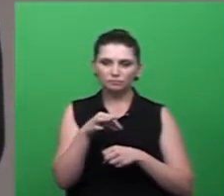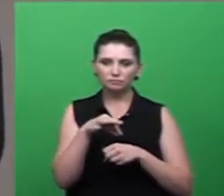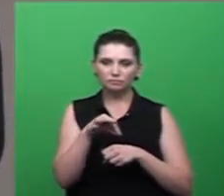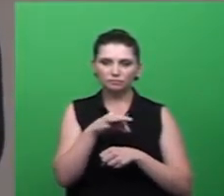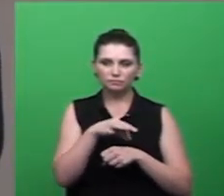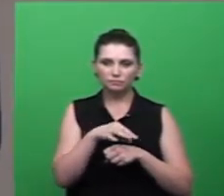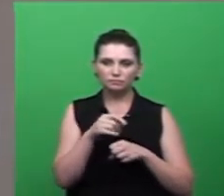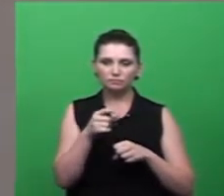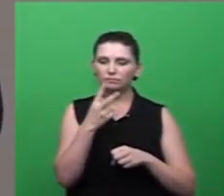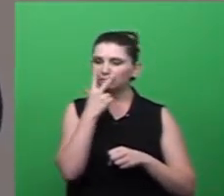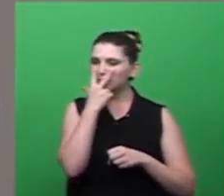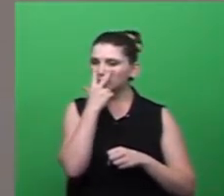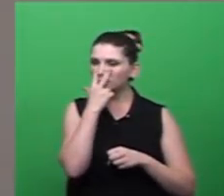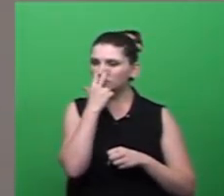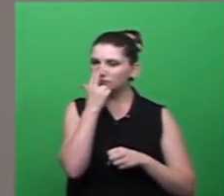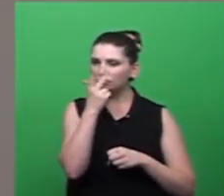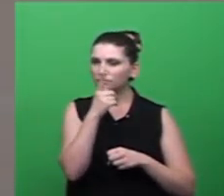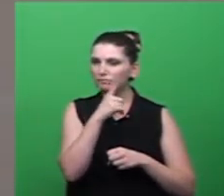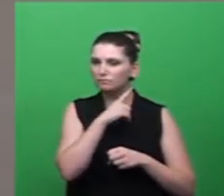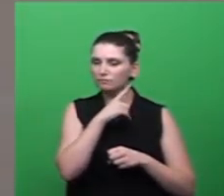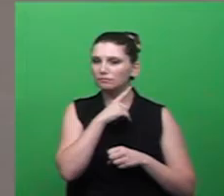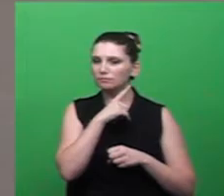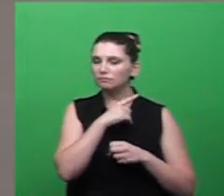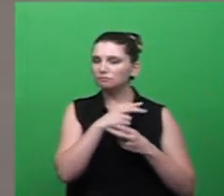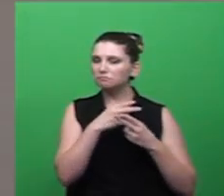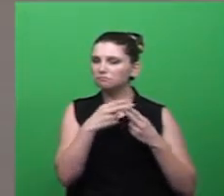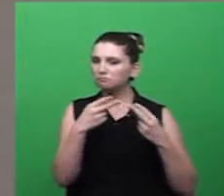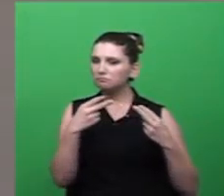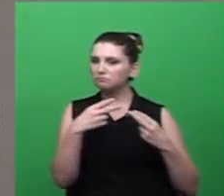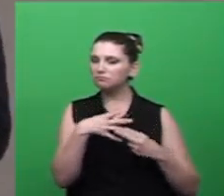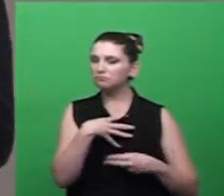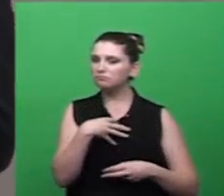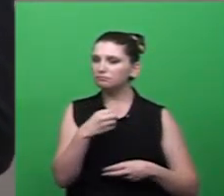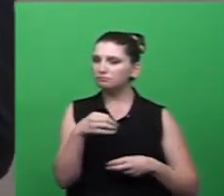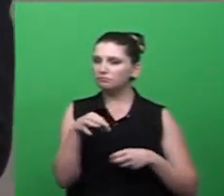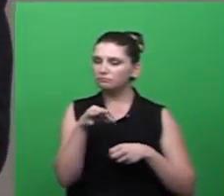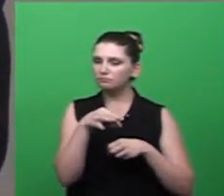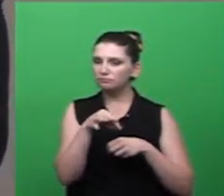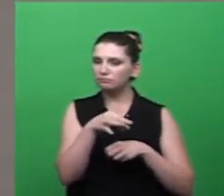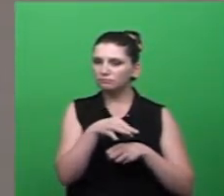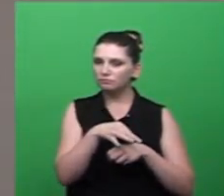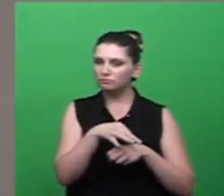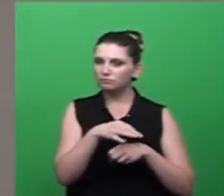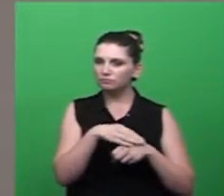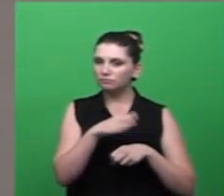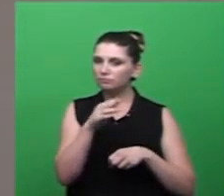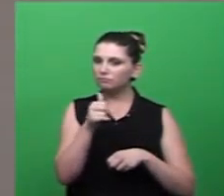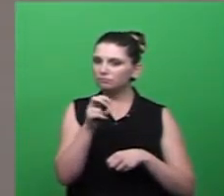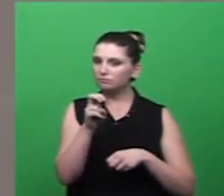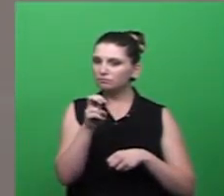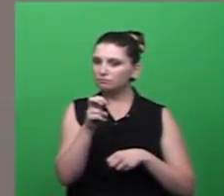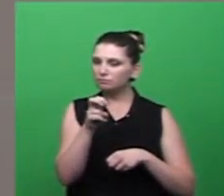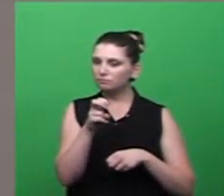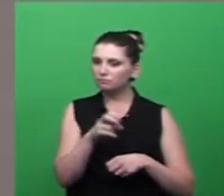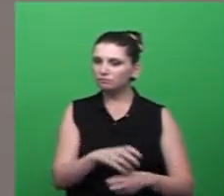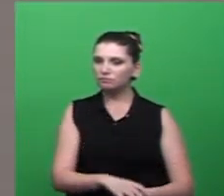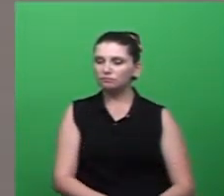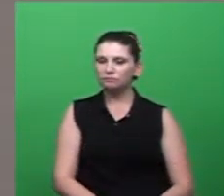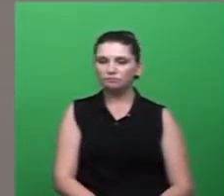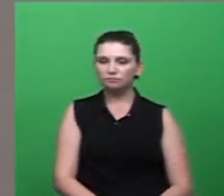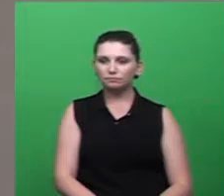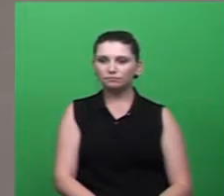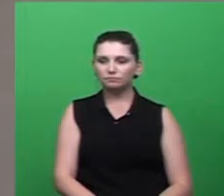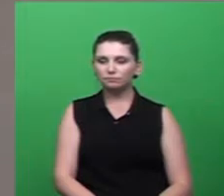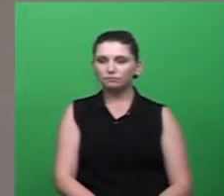que lá na quarta linha teve mais de 15 larvas não sei se foi isso né mais de 15 larvas então num foco apenas um foco então a minha